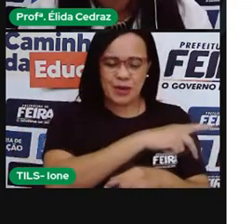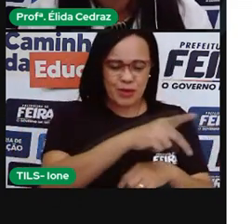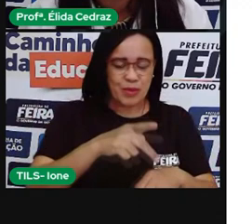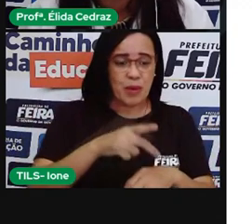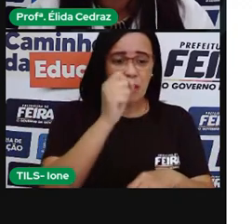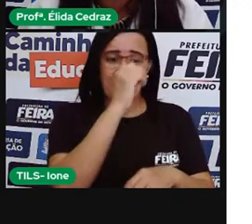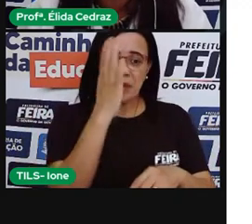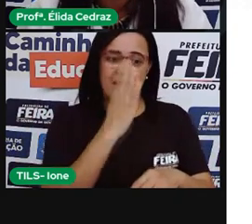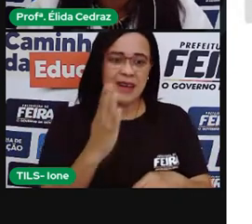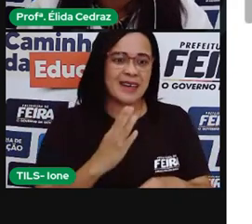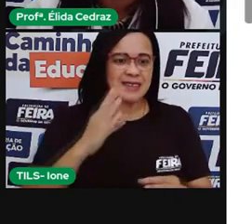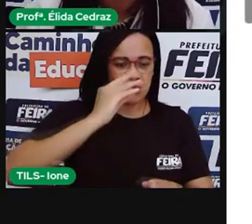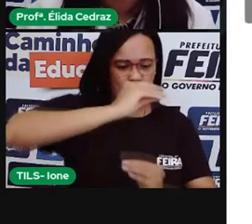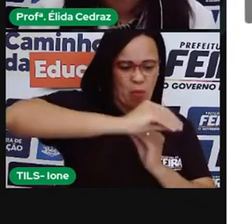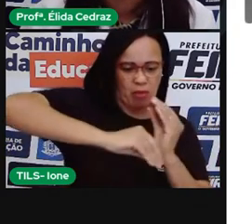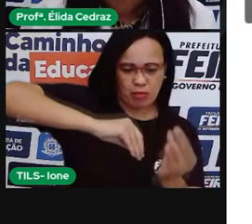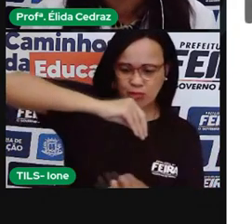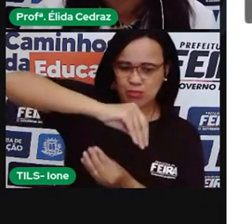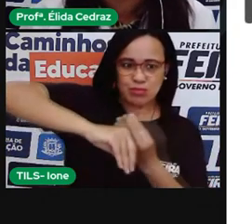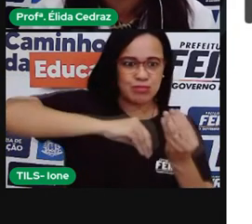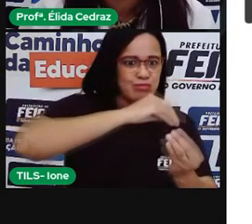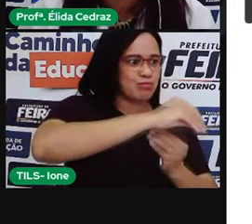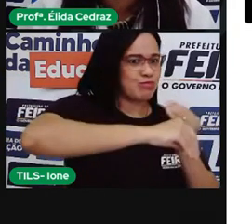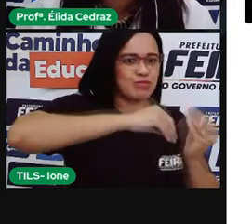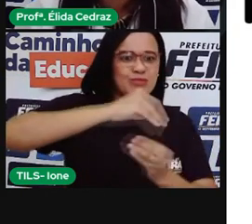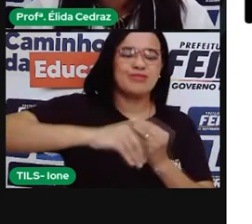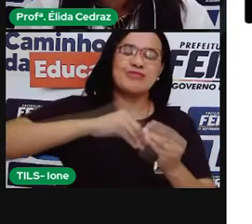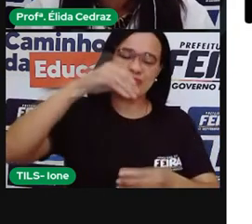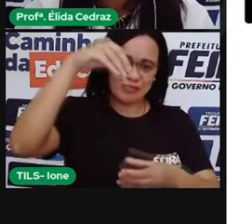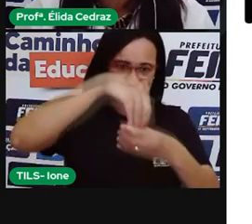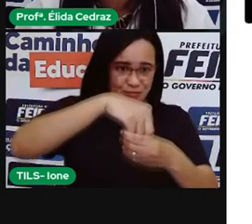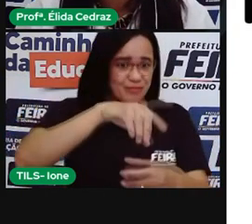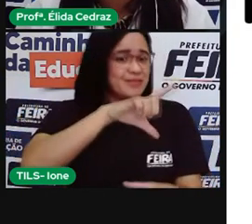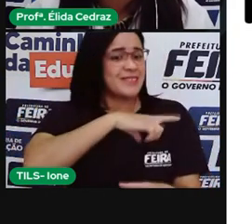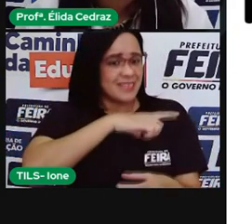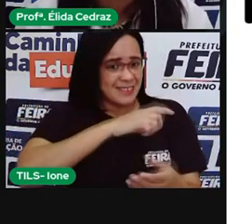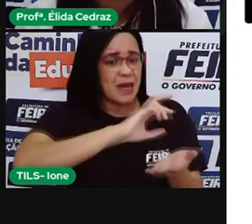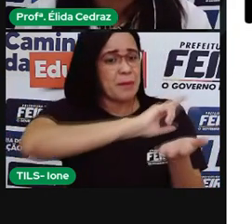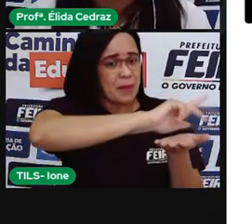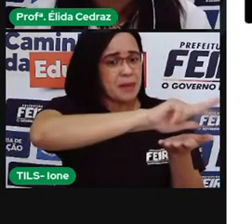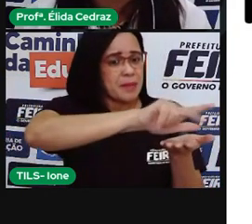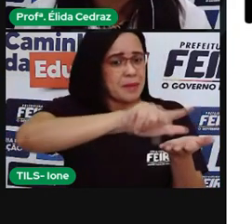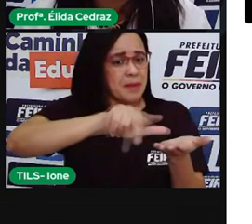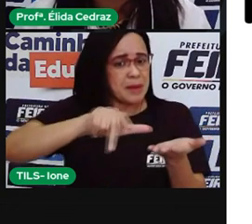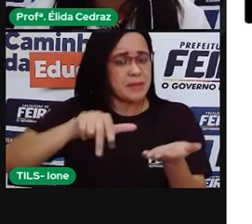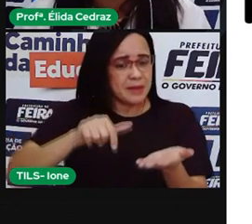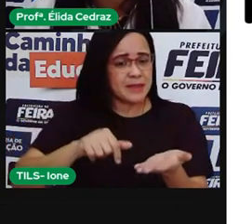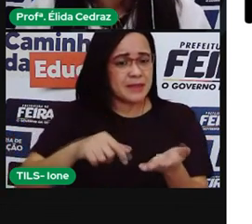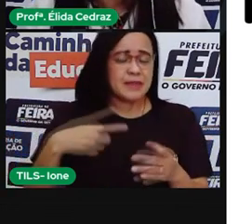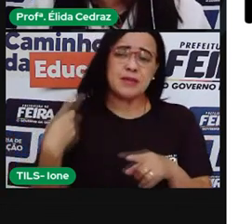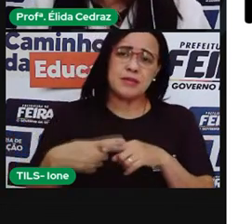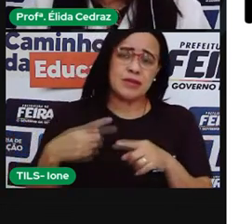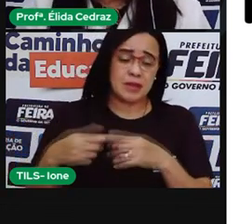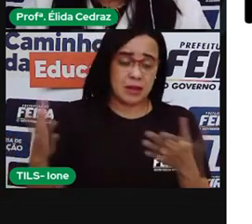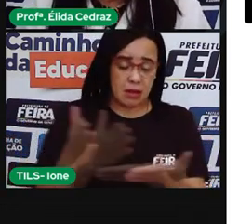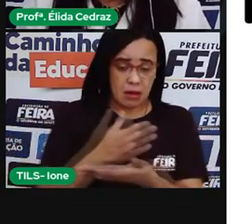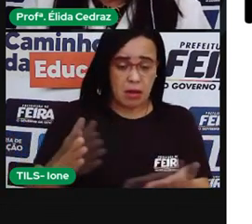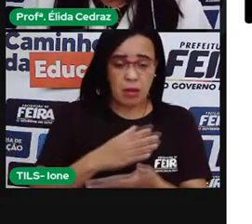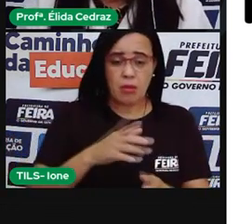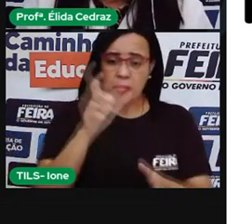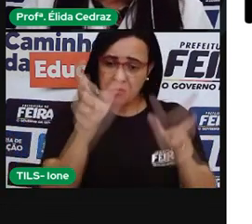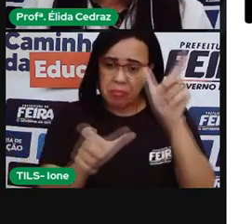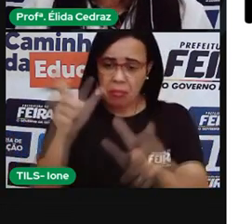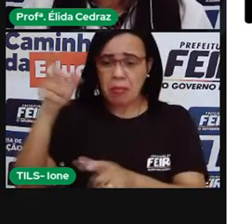diversificado. Muitos imigrantes chegaram, fixaram moradia, construíram